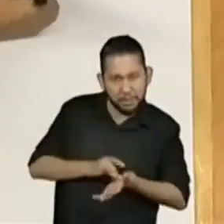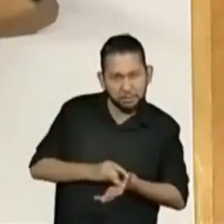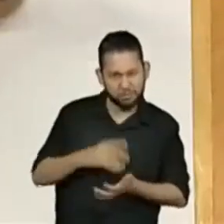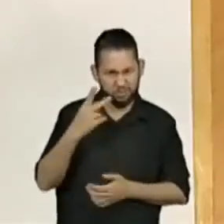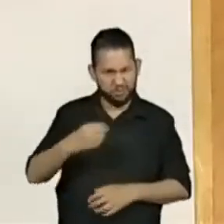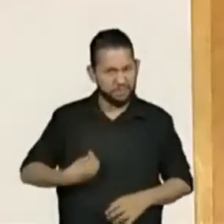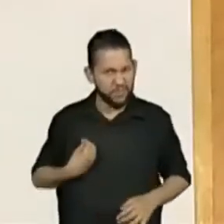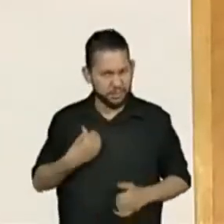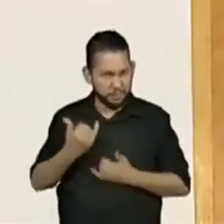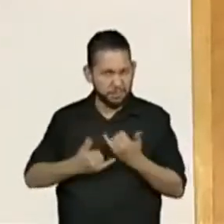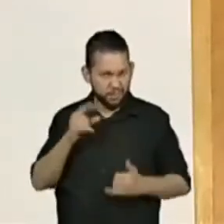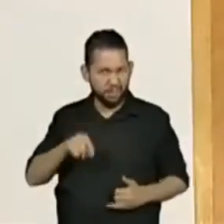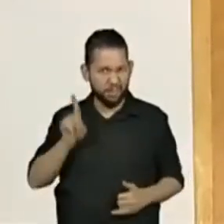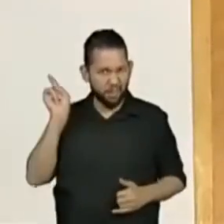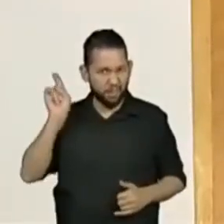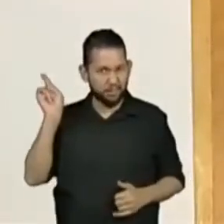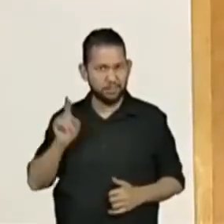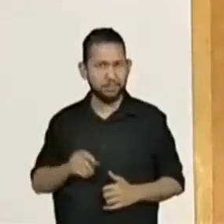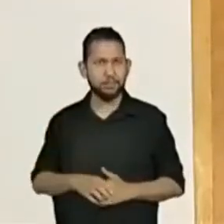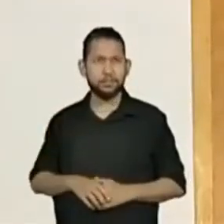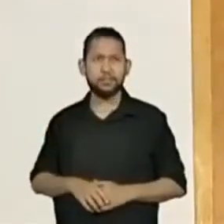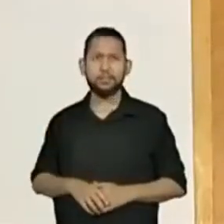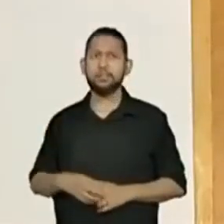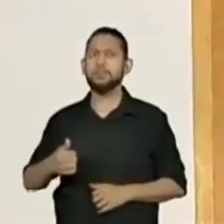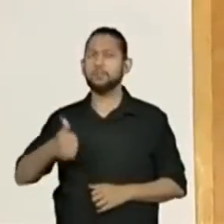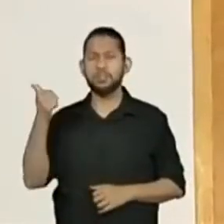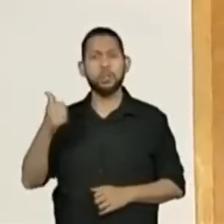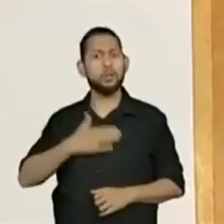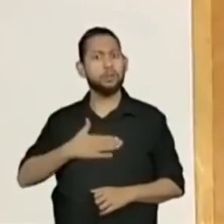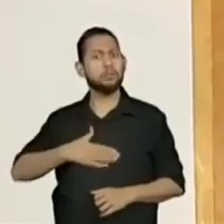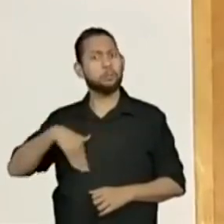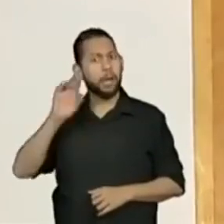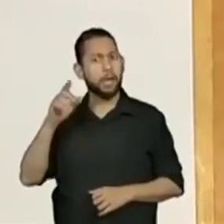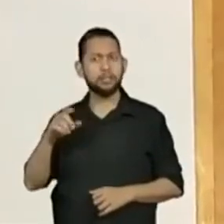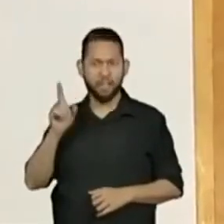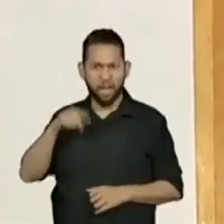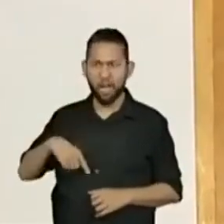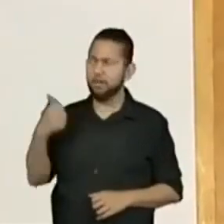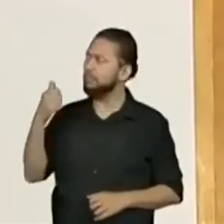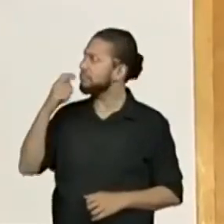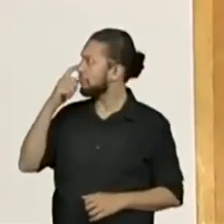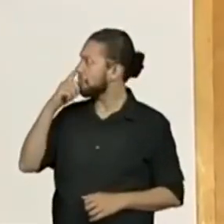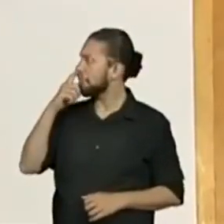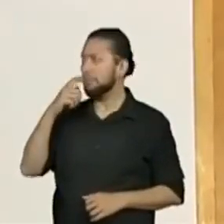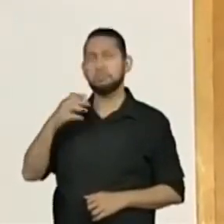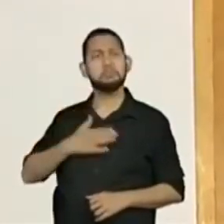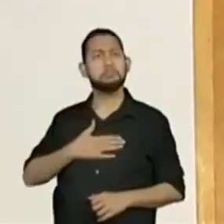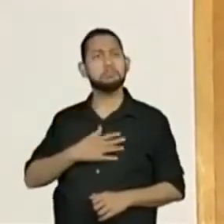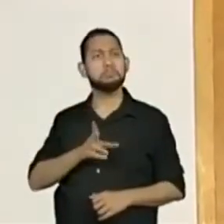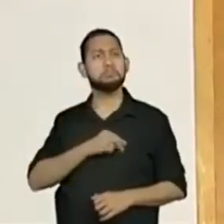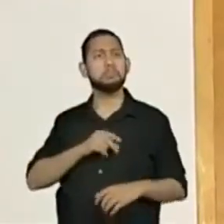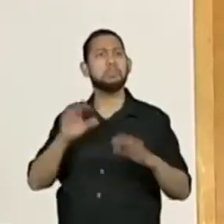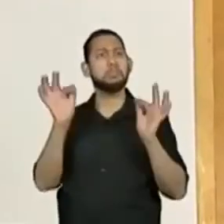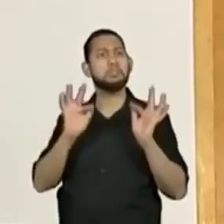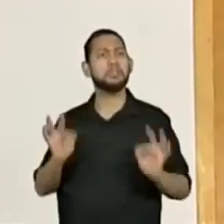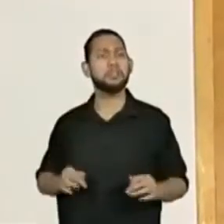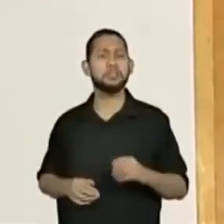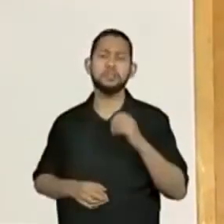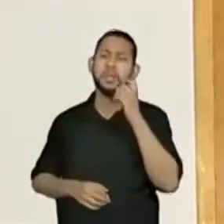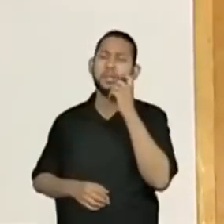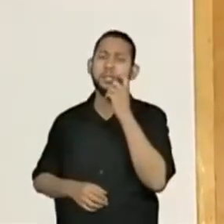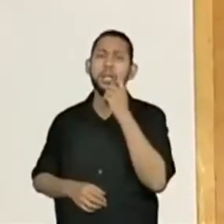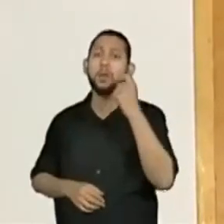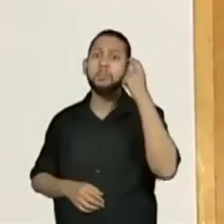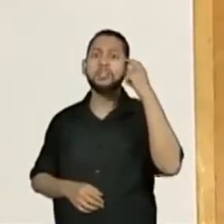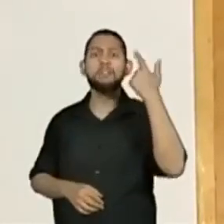no seu dia a dia? Minha, essas são as suas brincadeiras favoritas? Nossa, estou feliz, professora. Juro que eu esperava